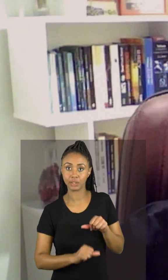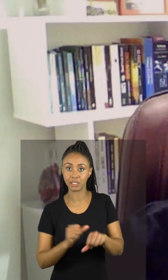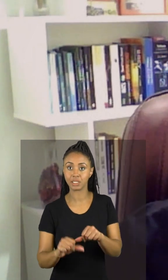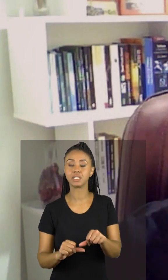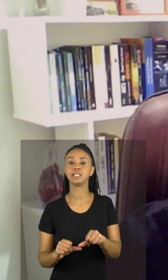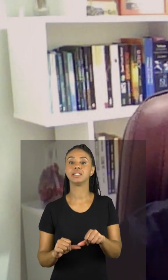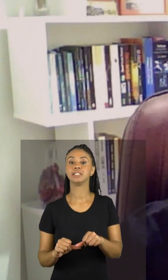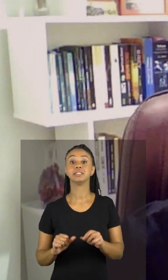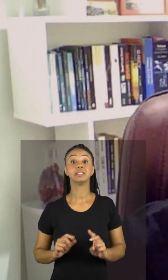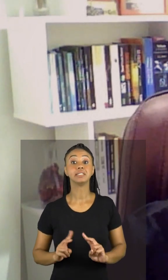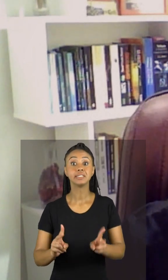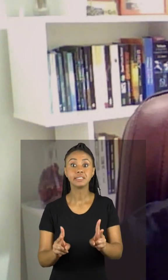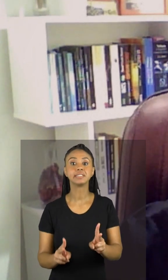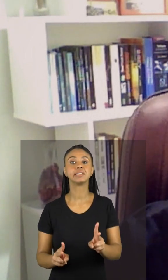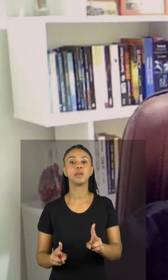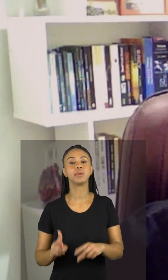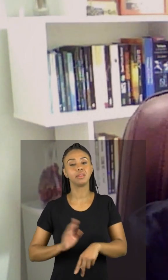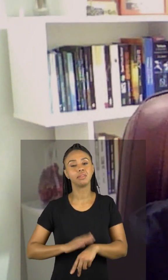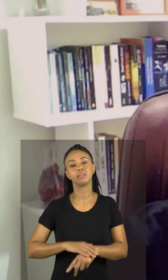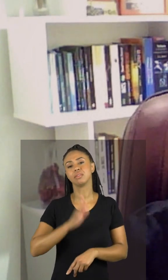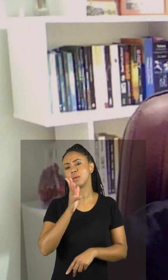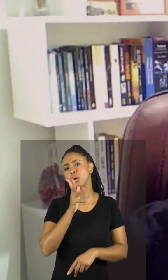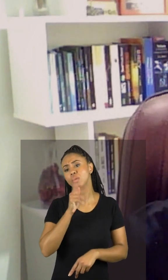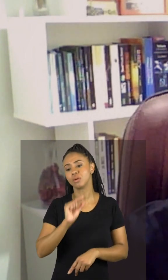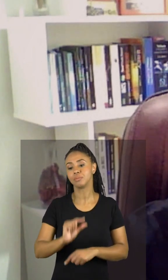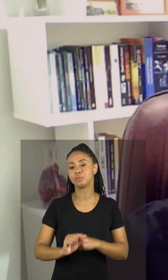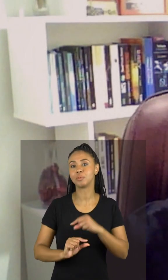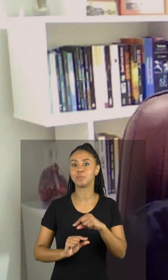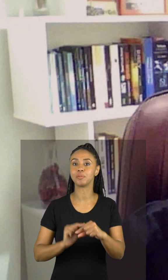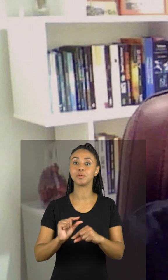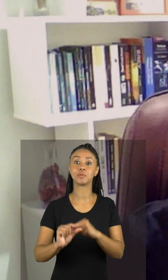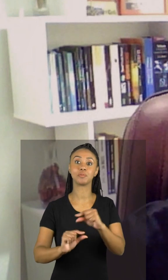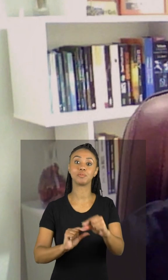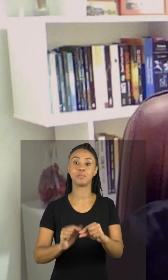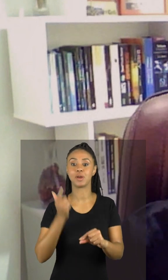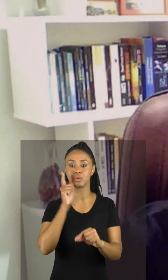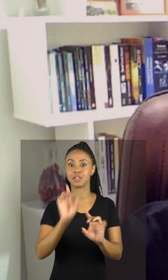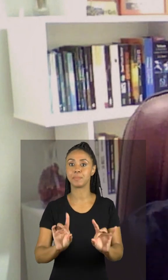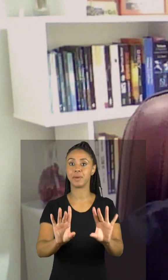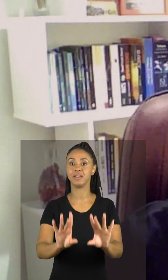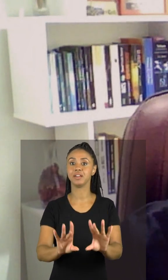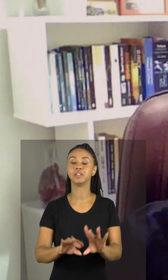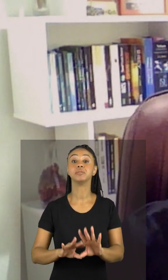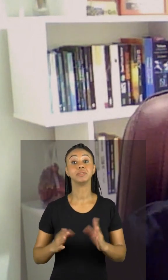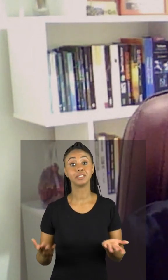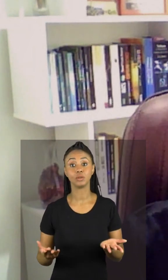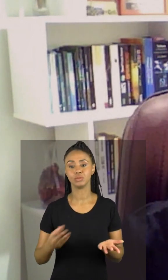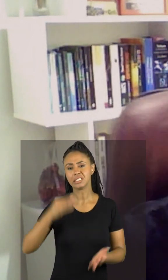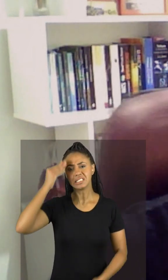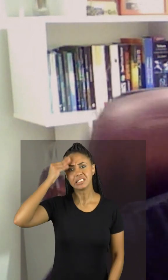sempre levam algum tempo para fazer efeito e é muito importante não